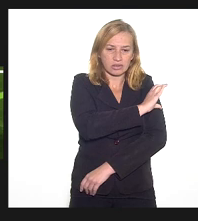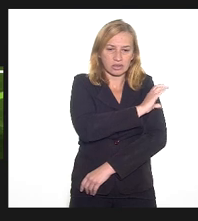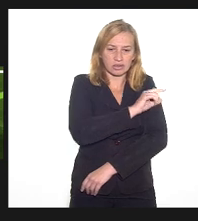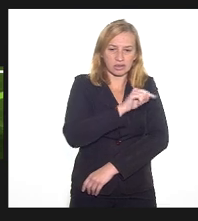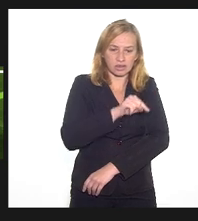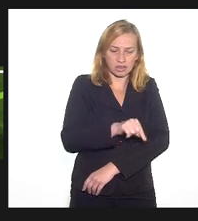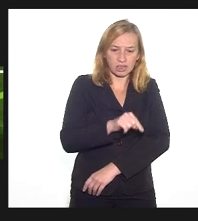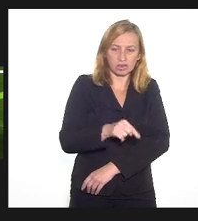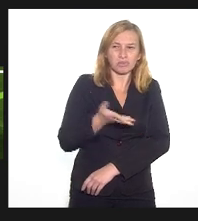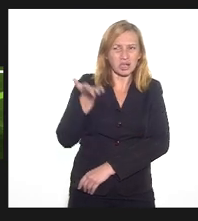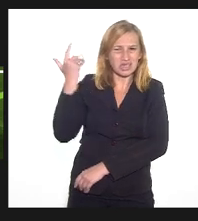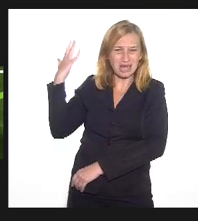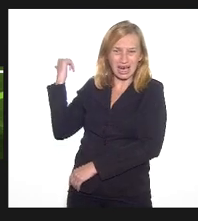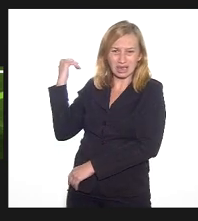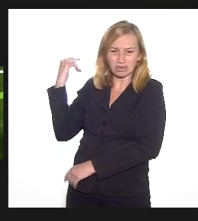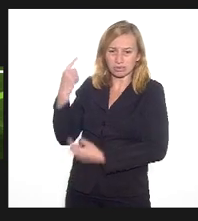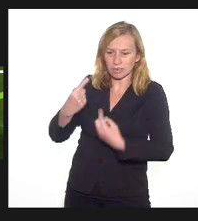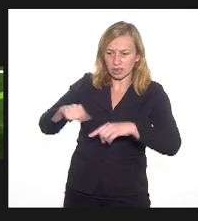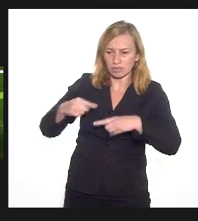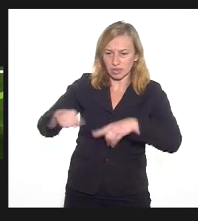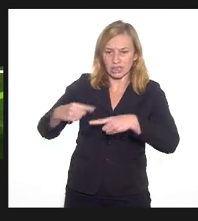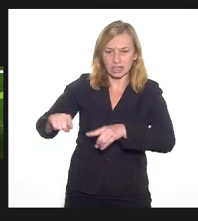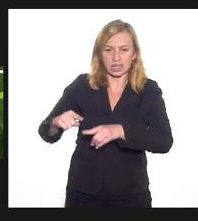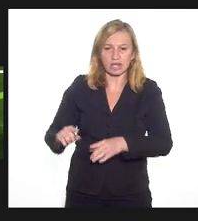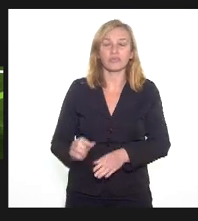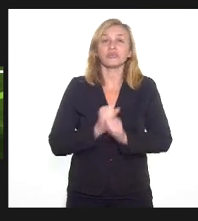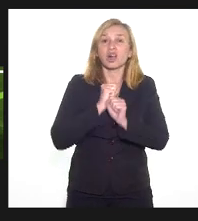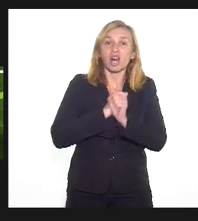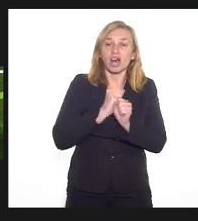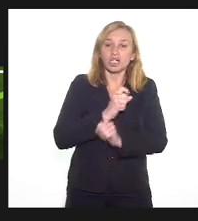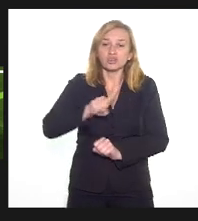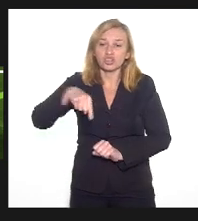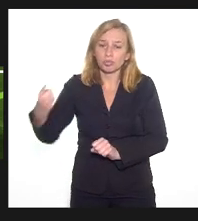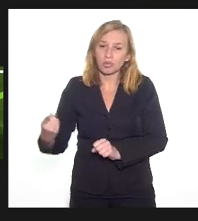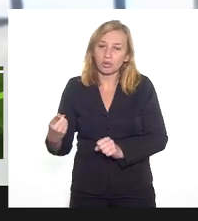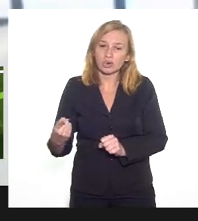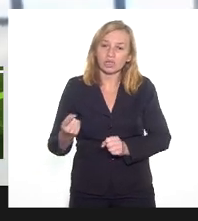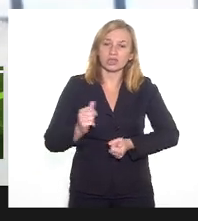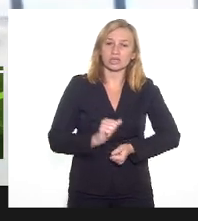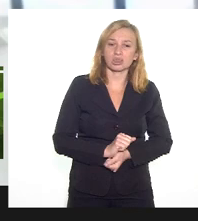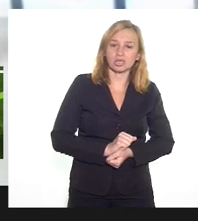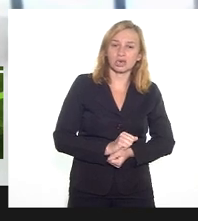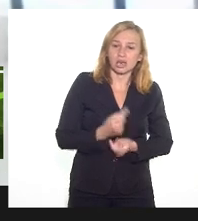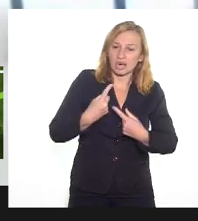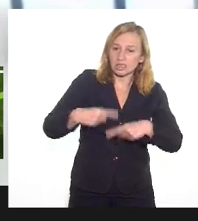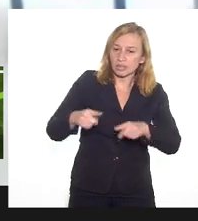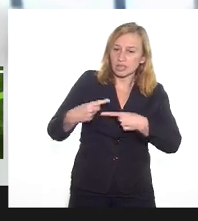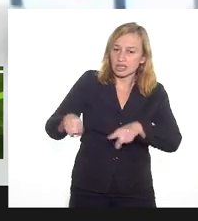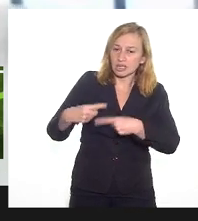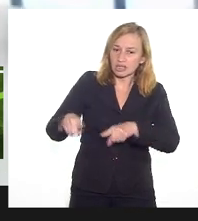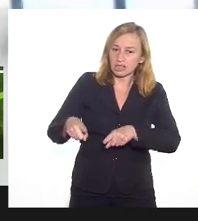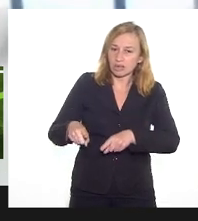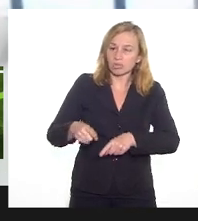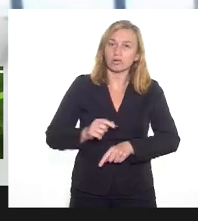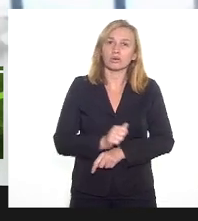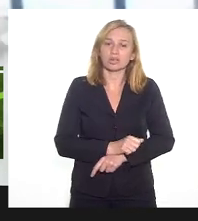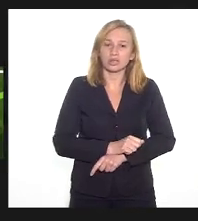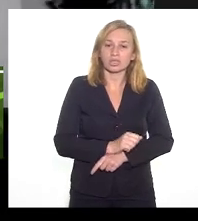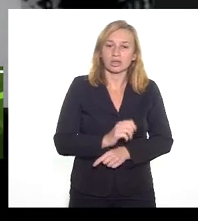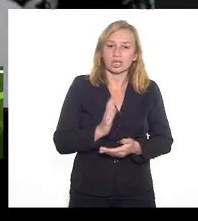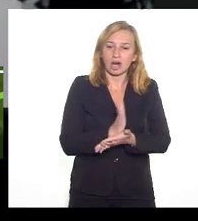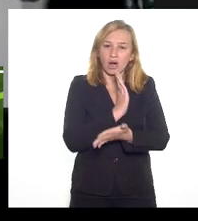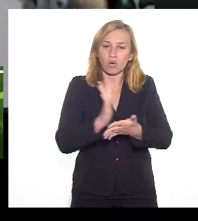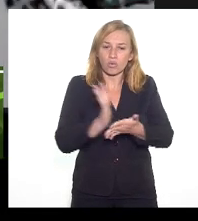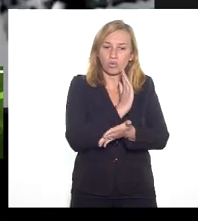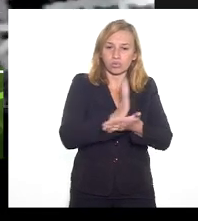Naquela época, olha quanto tempo já tem isso. Anos depois, essas agressões, elas passam a ser feitas por algumas correntes